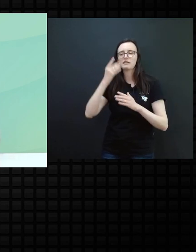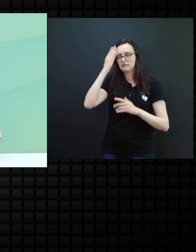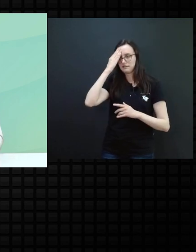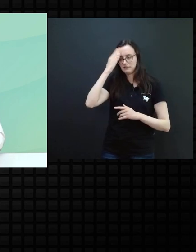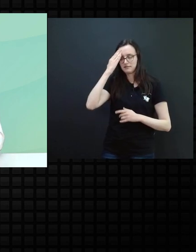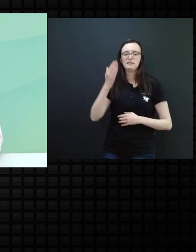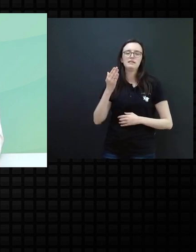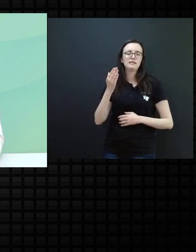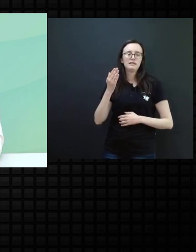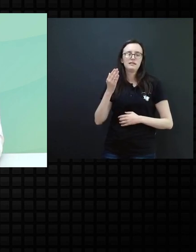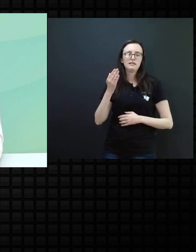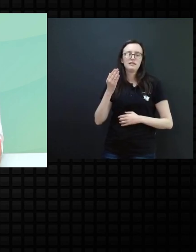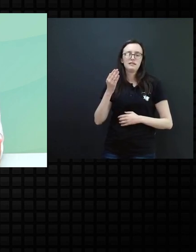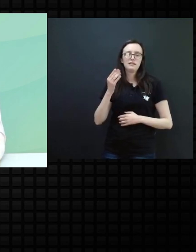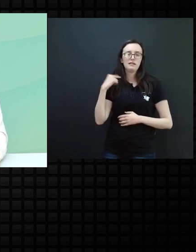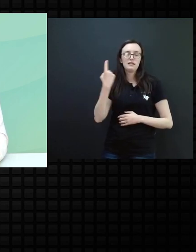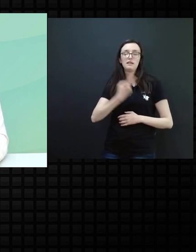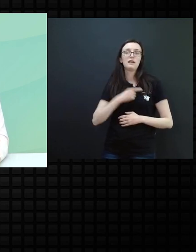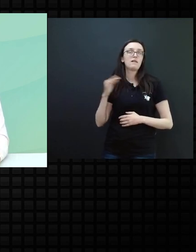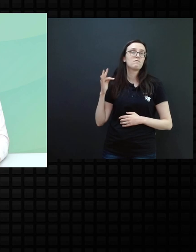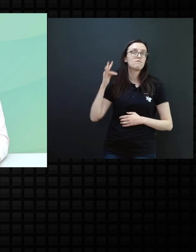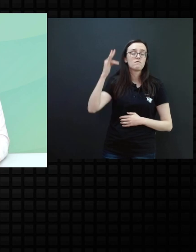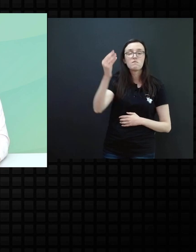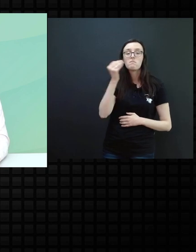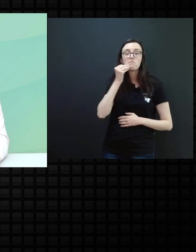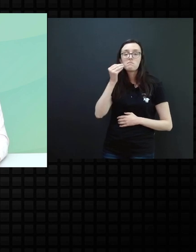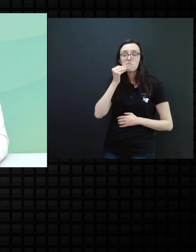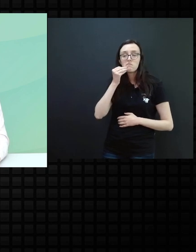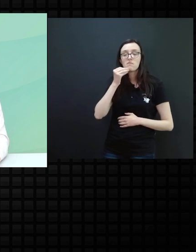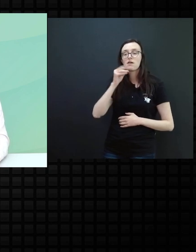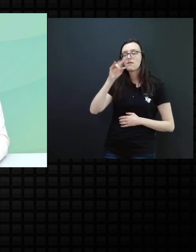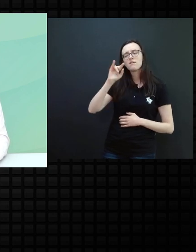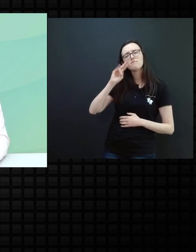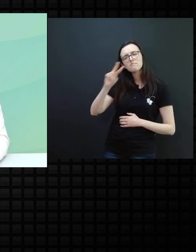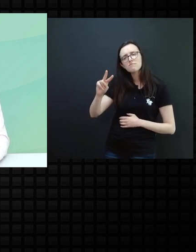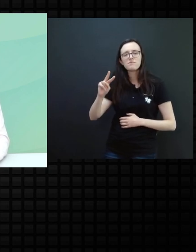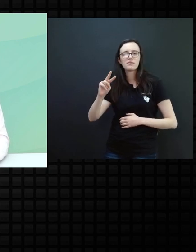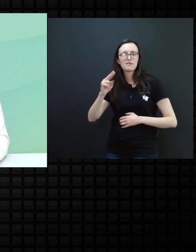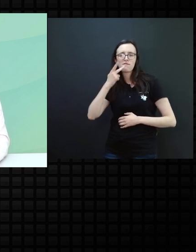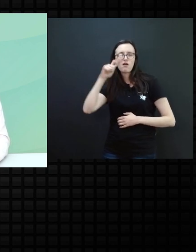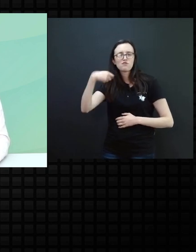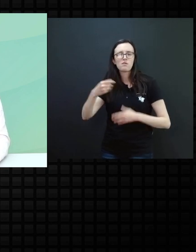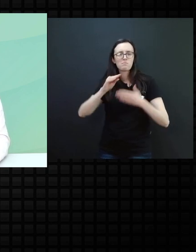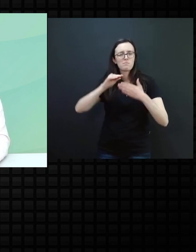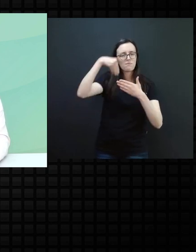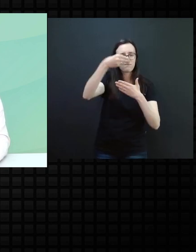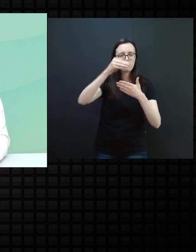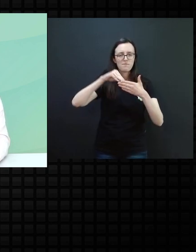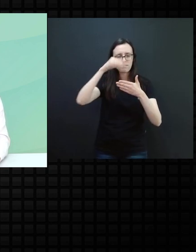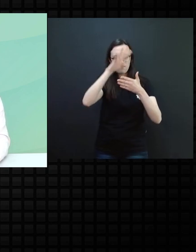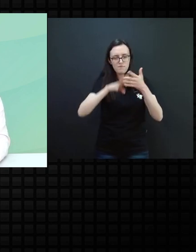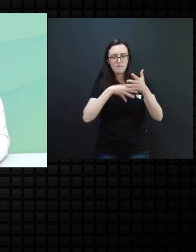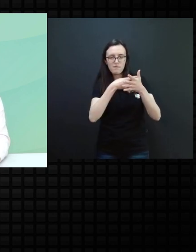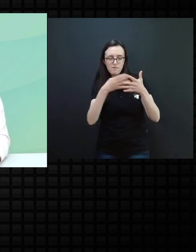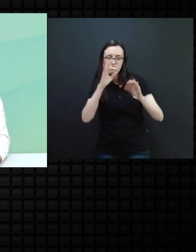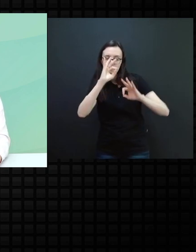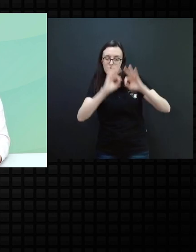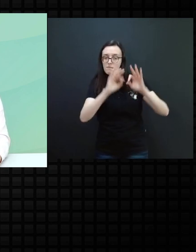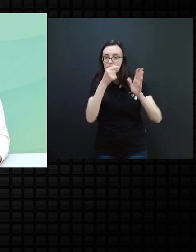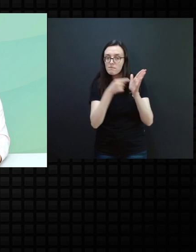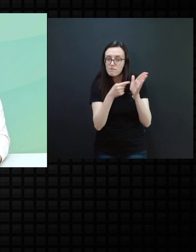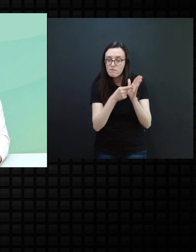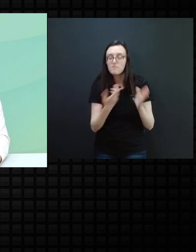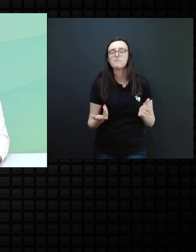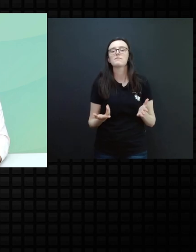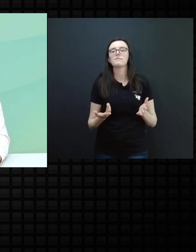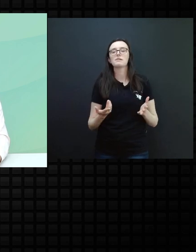vai montar, depois lá na frente é outra oportunidade, você vai vir, vai trabalhar a questão do calendário, né, a gente não vai montar um calendário, a